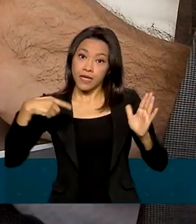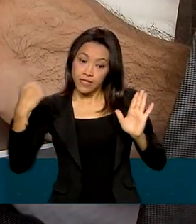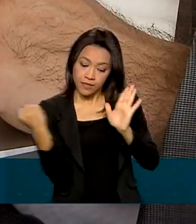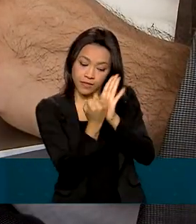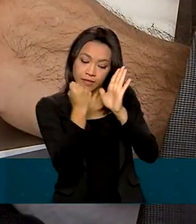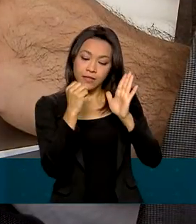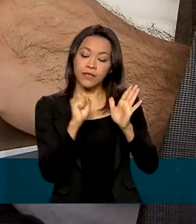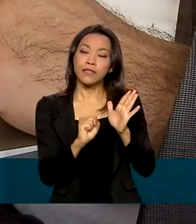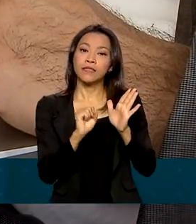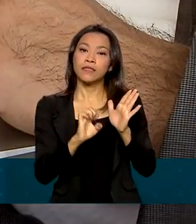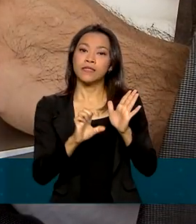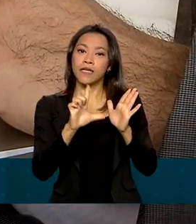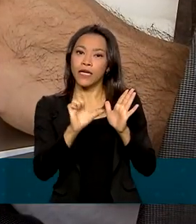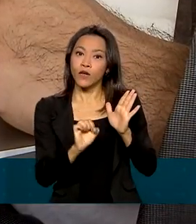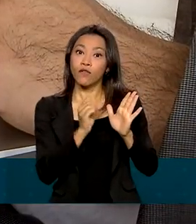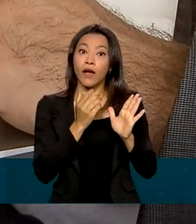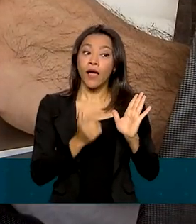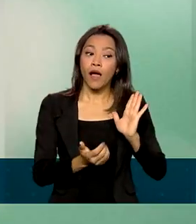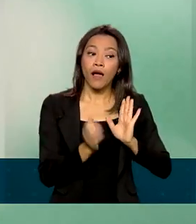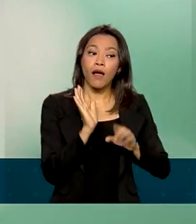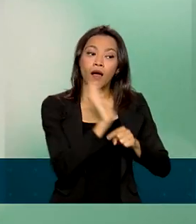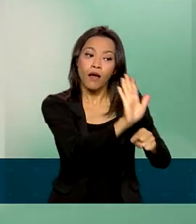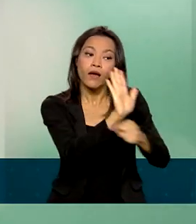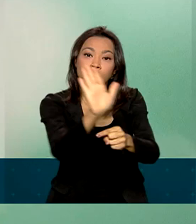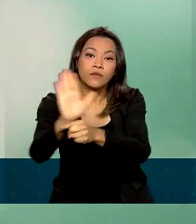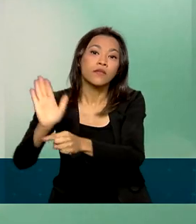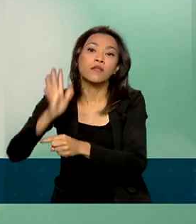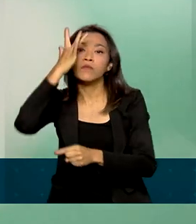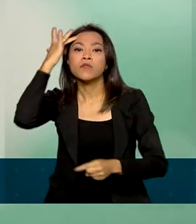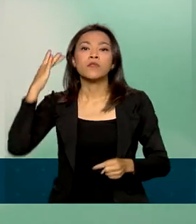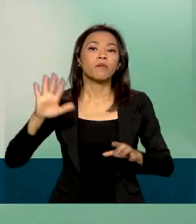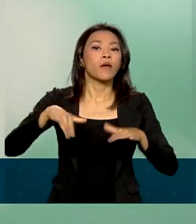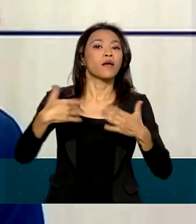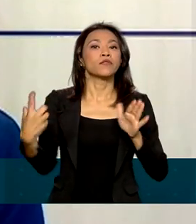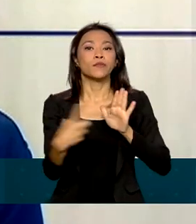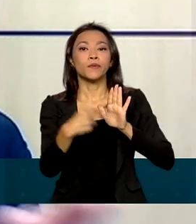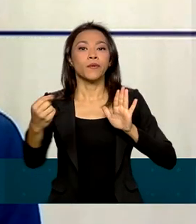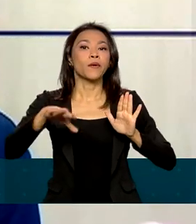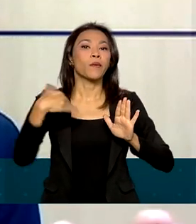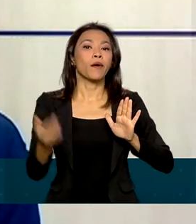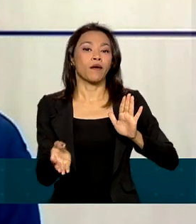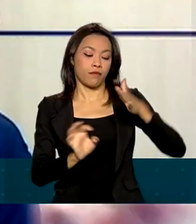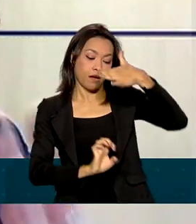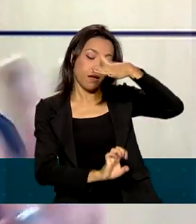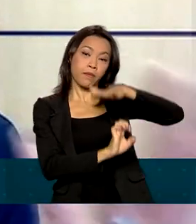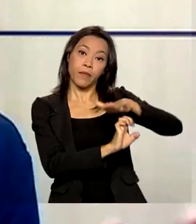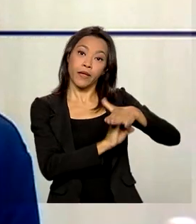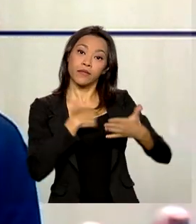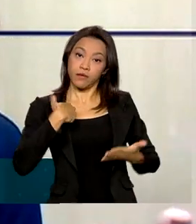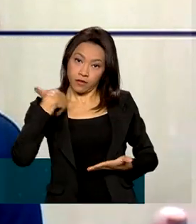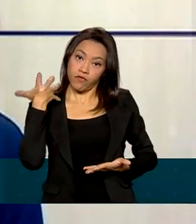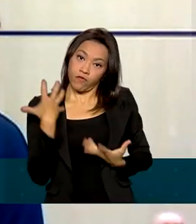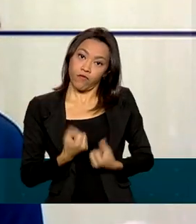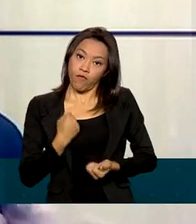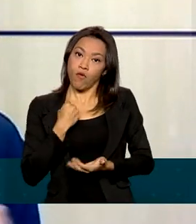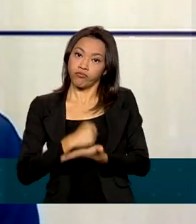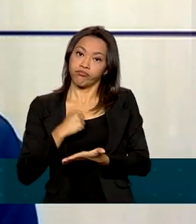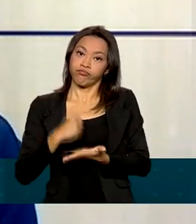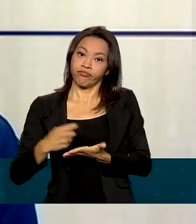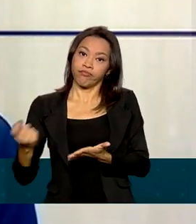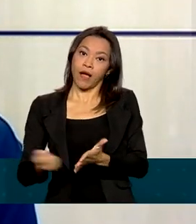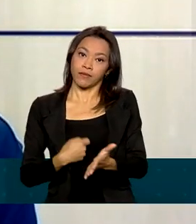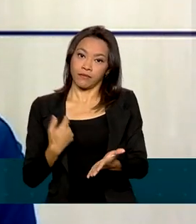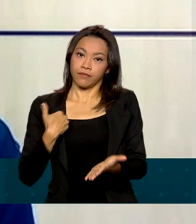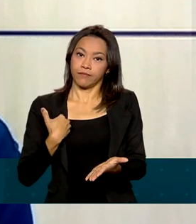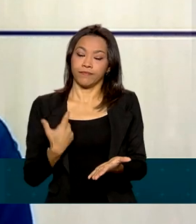os consumidores na hora de escolher qual operadora contratar. A partir desses três grandes elementos que a